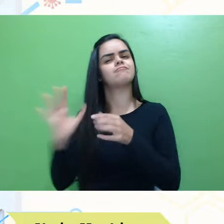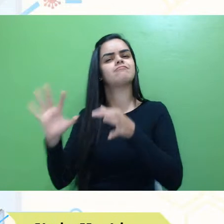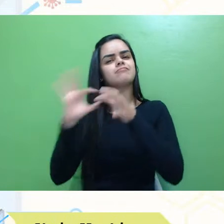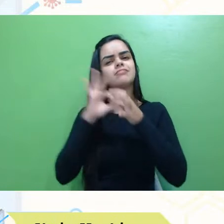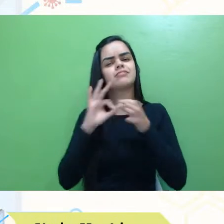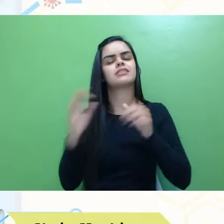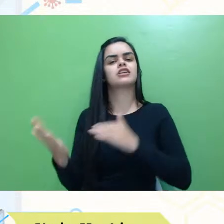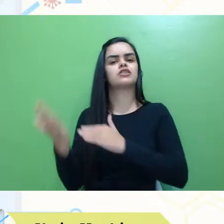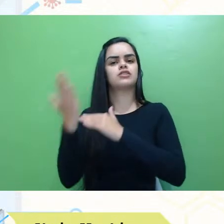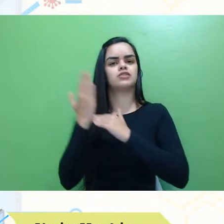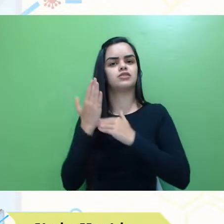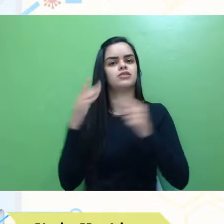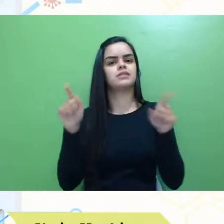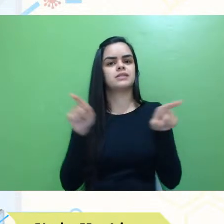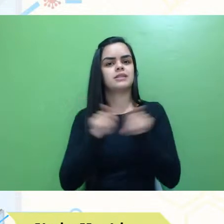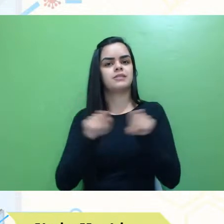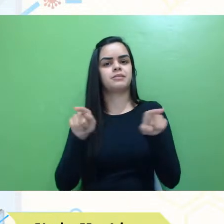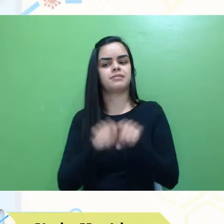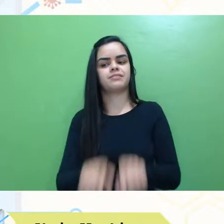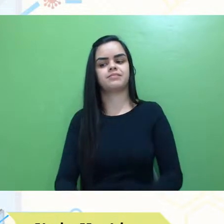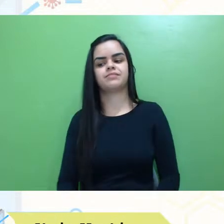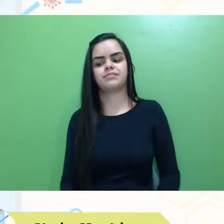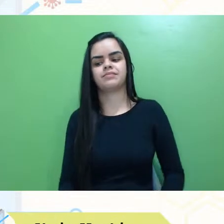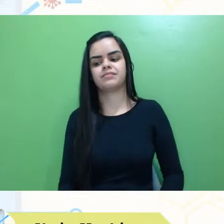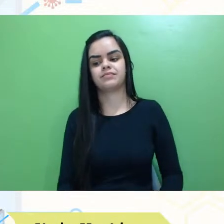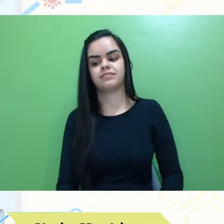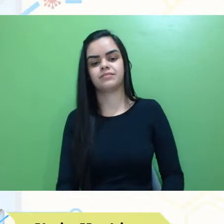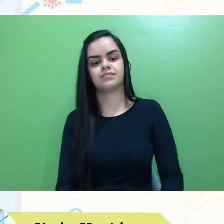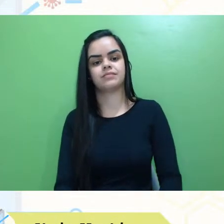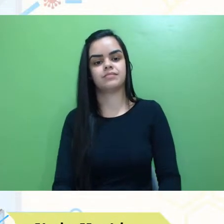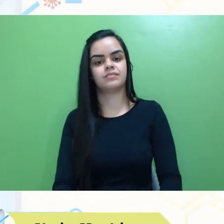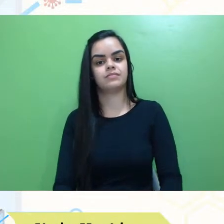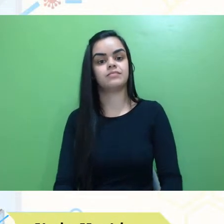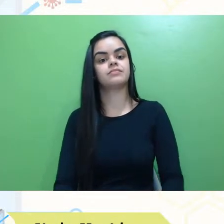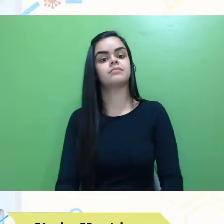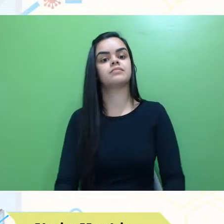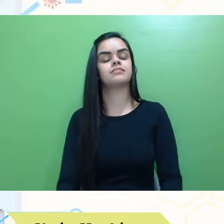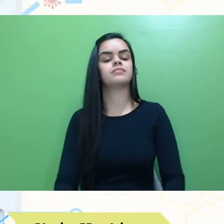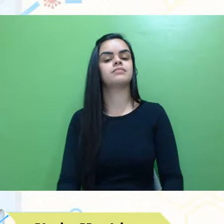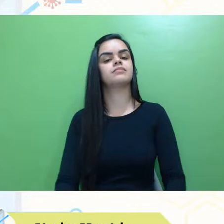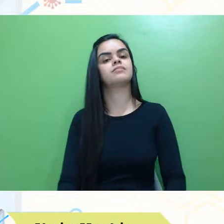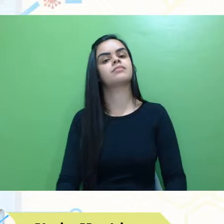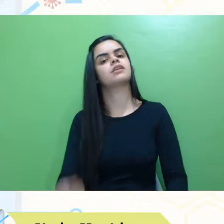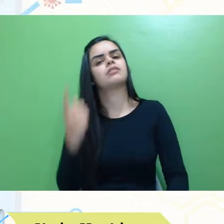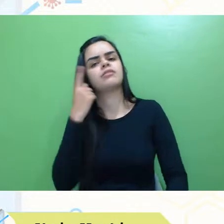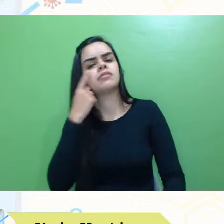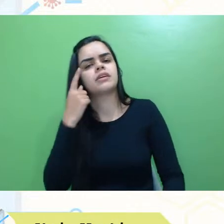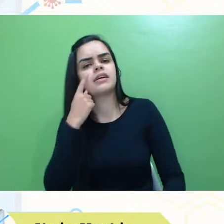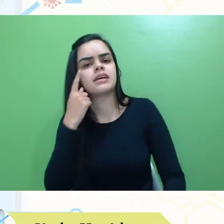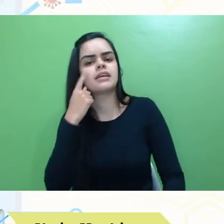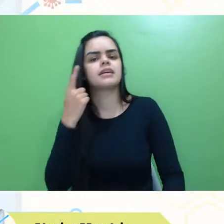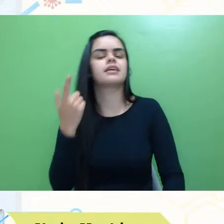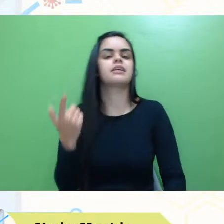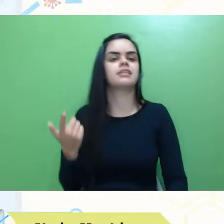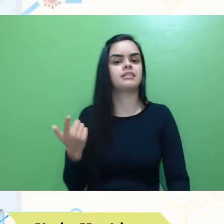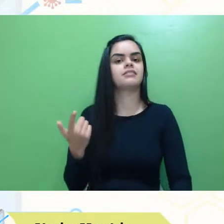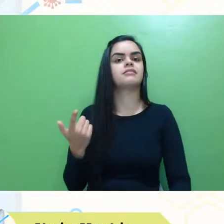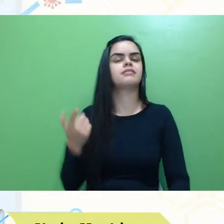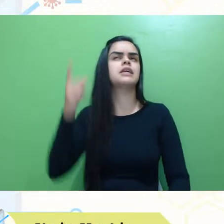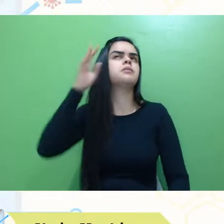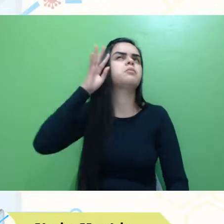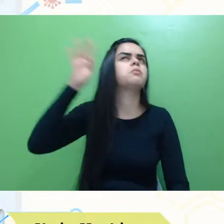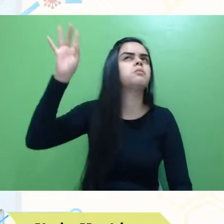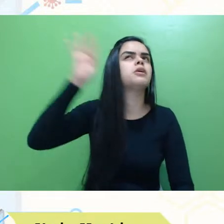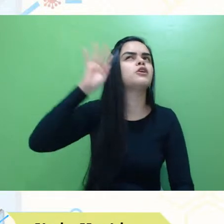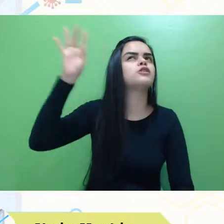prever ou, então, imaginar